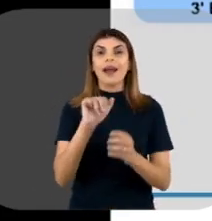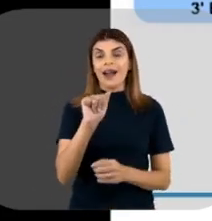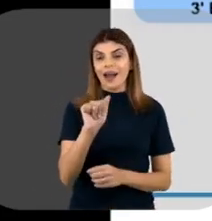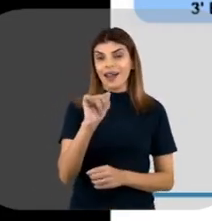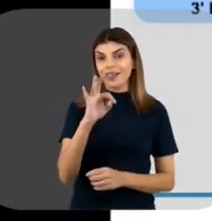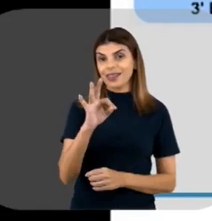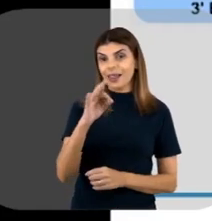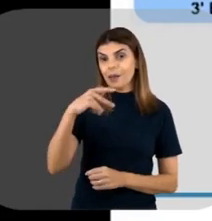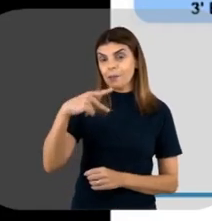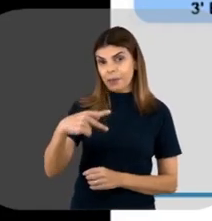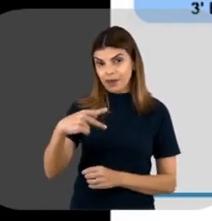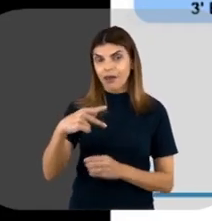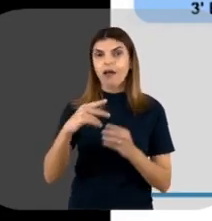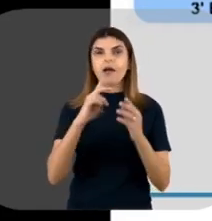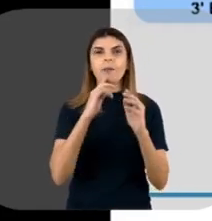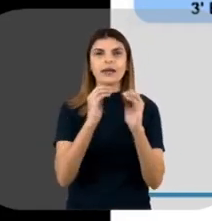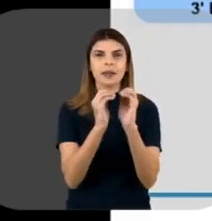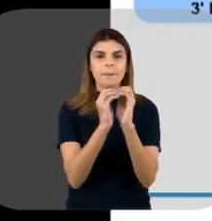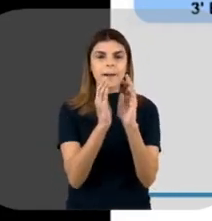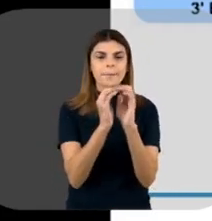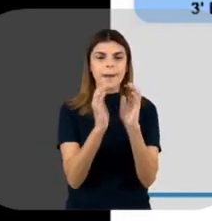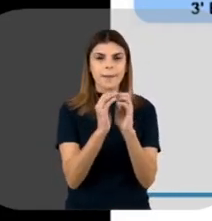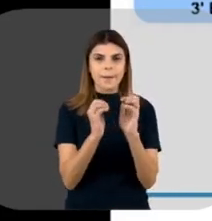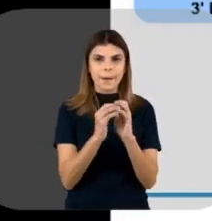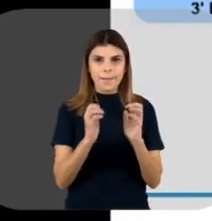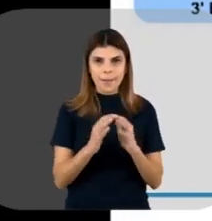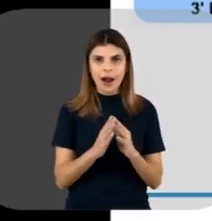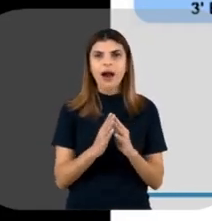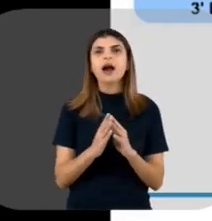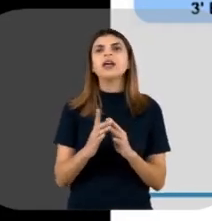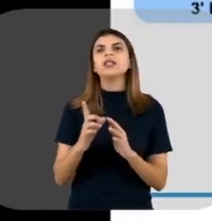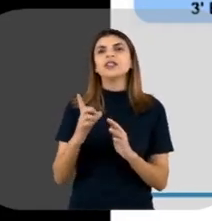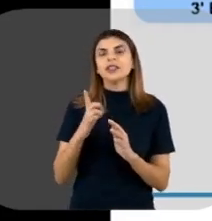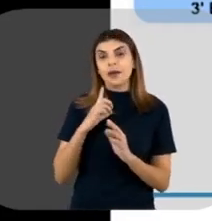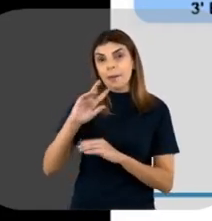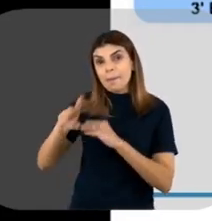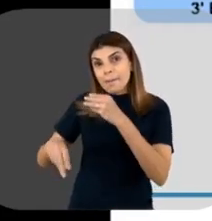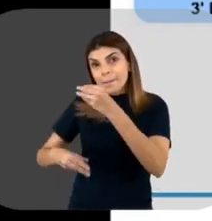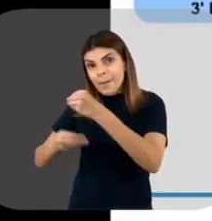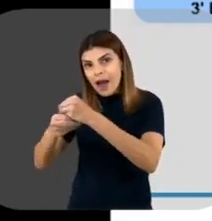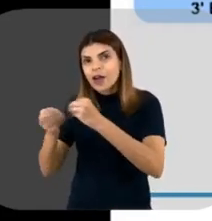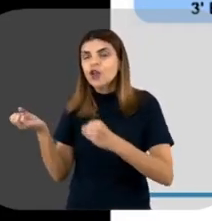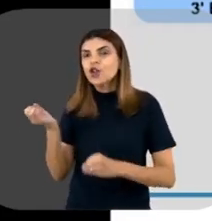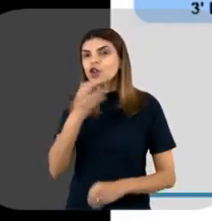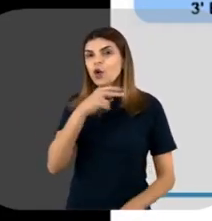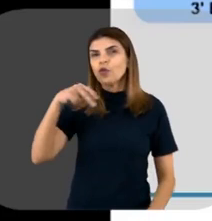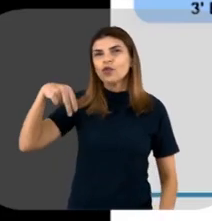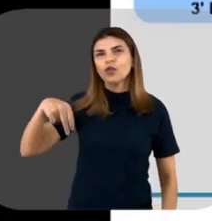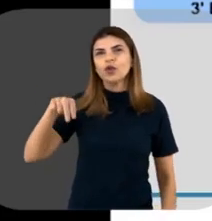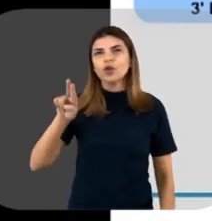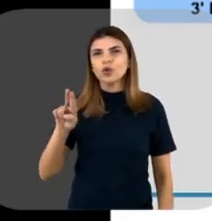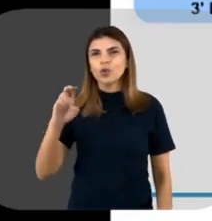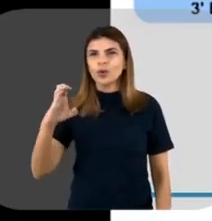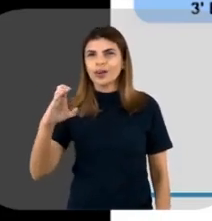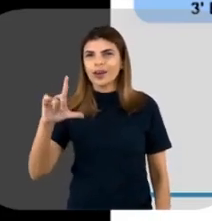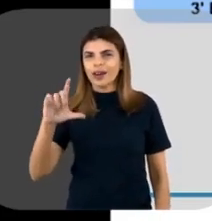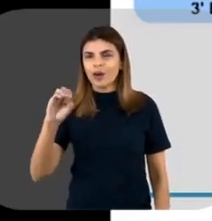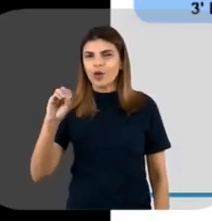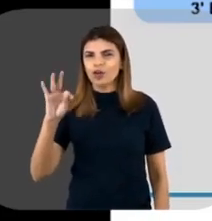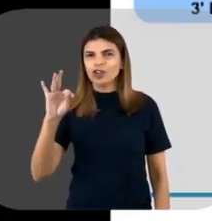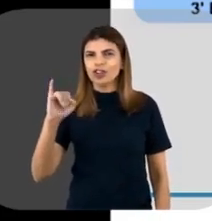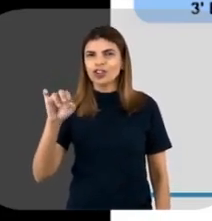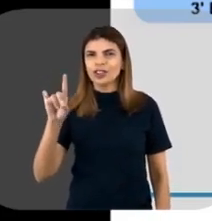é feita essa ligação, né? Através dos fosfatos com a adição de um novo nucleotídeo,